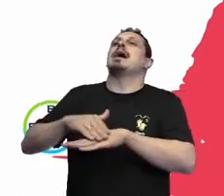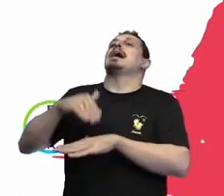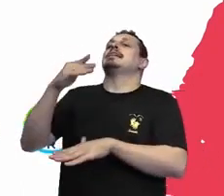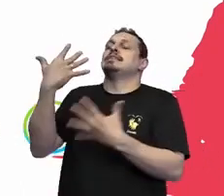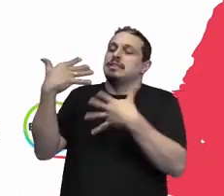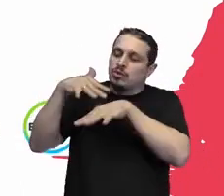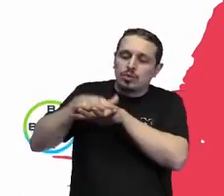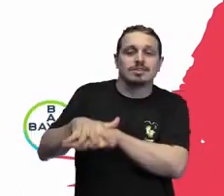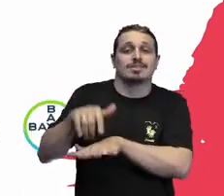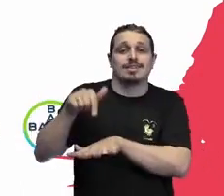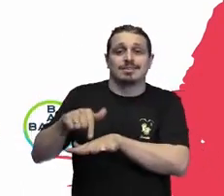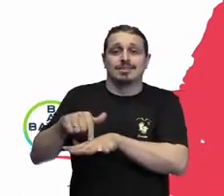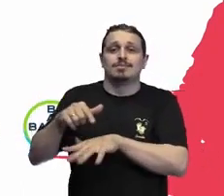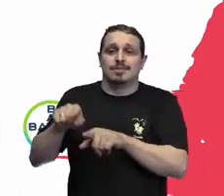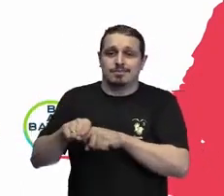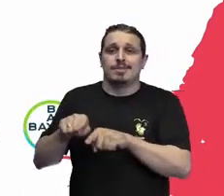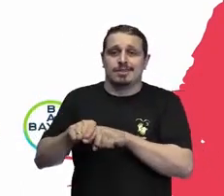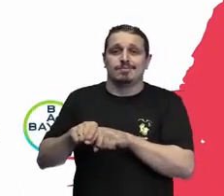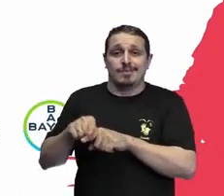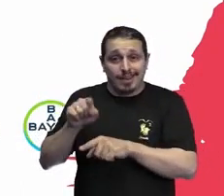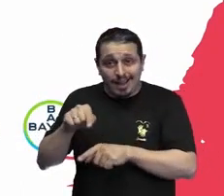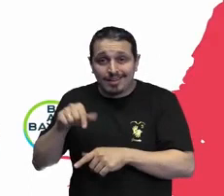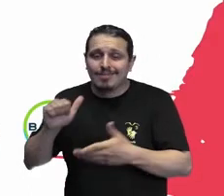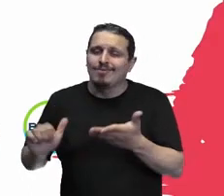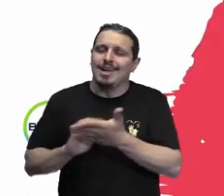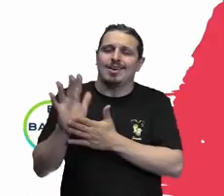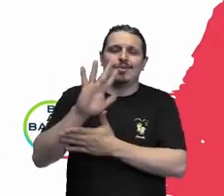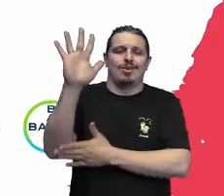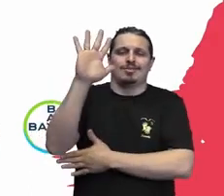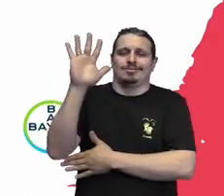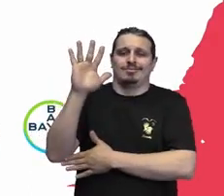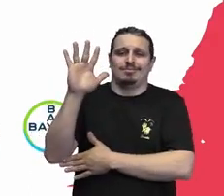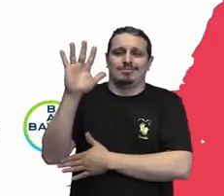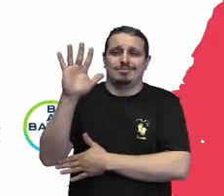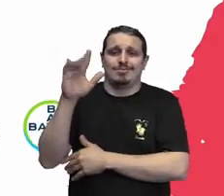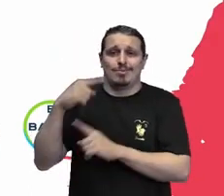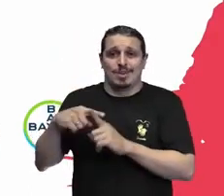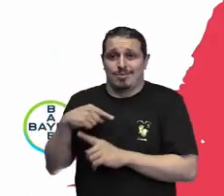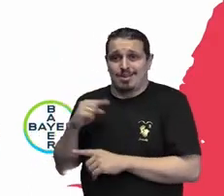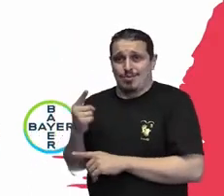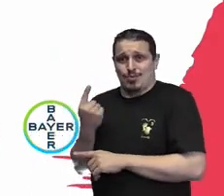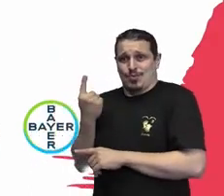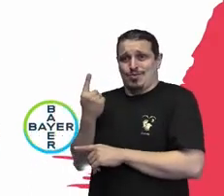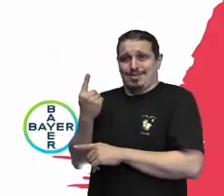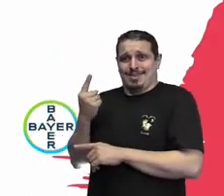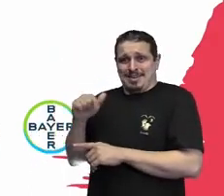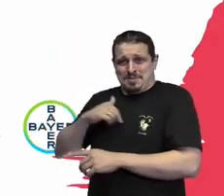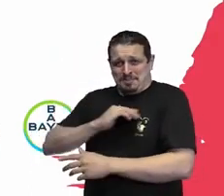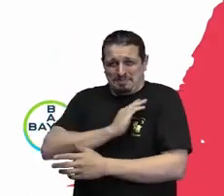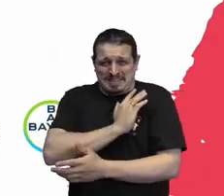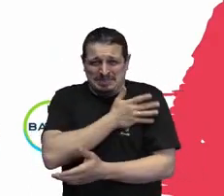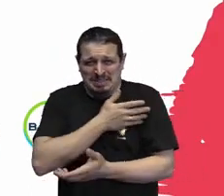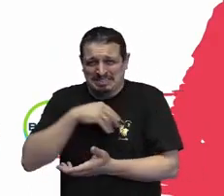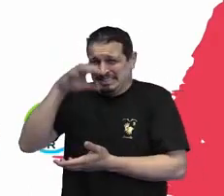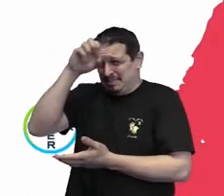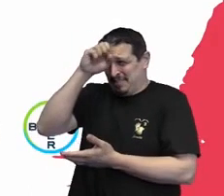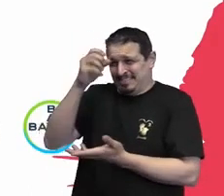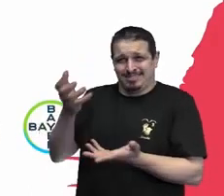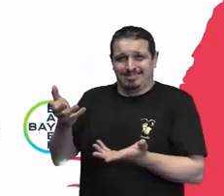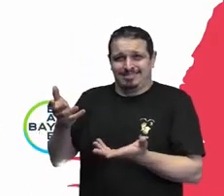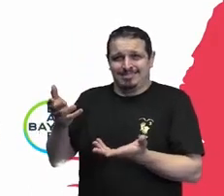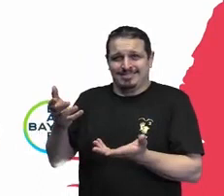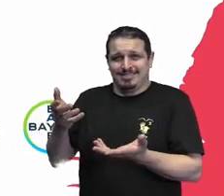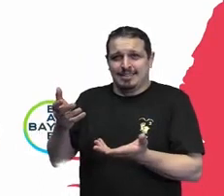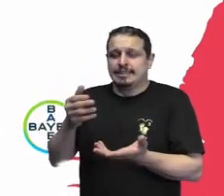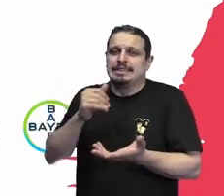diversidade, ela favorece o nosso desenvolvimento individual. 70% do nosso aprendizado, ele se dá por meio das